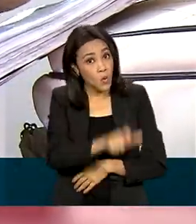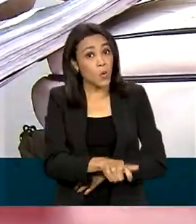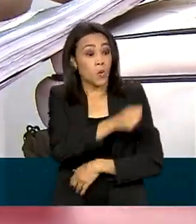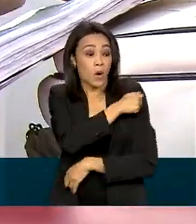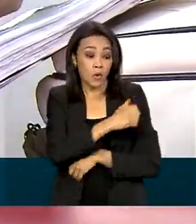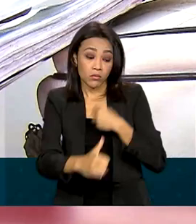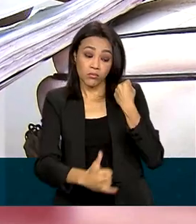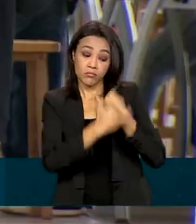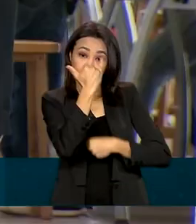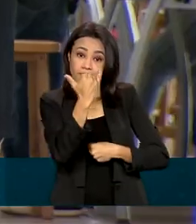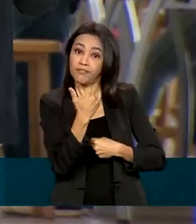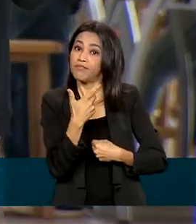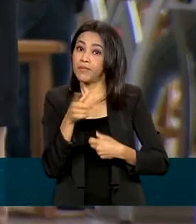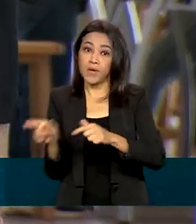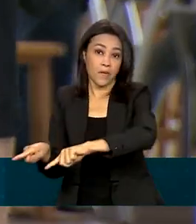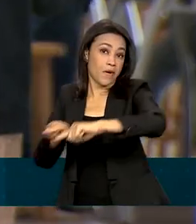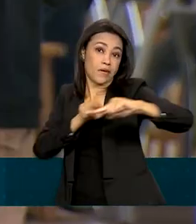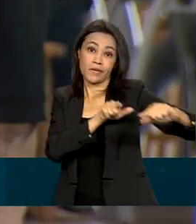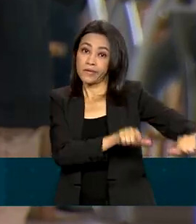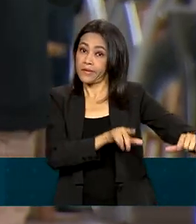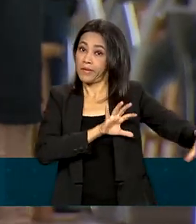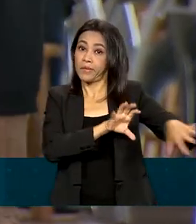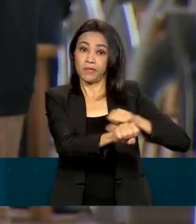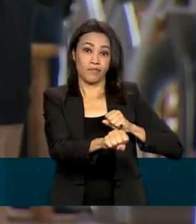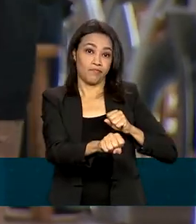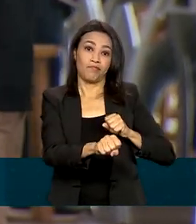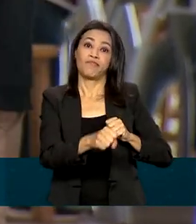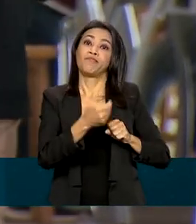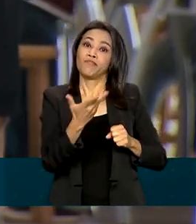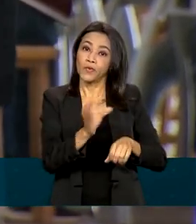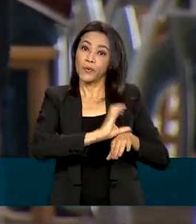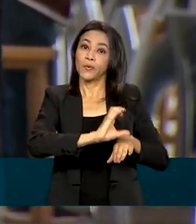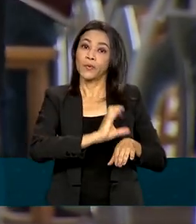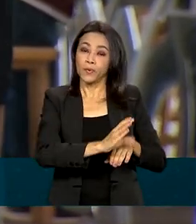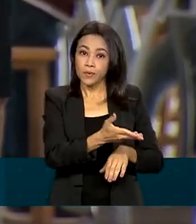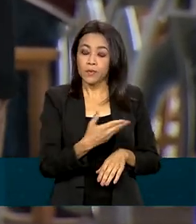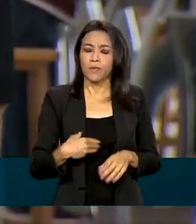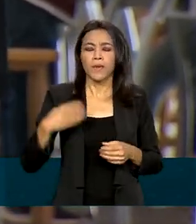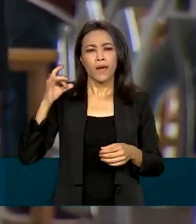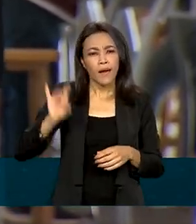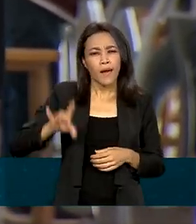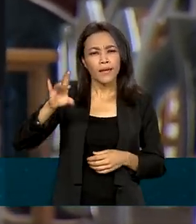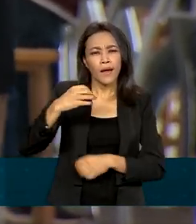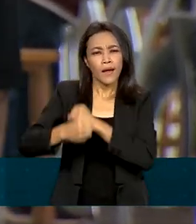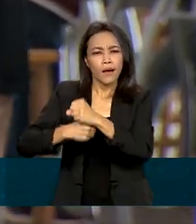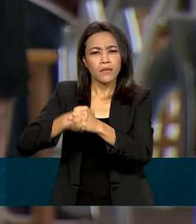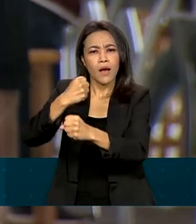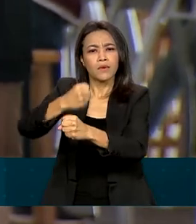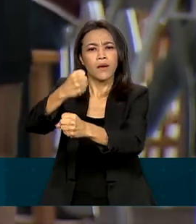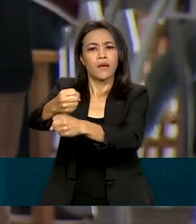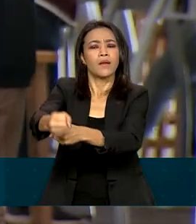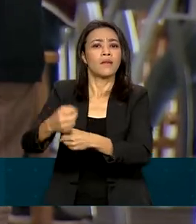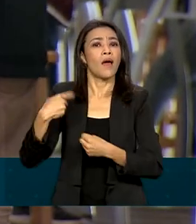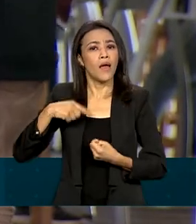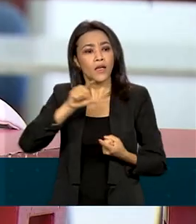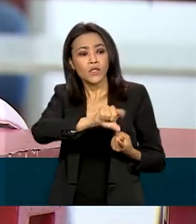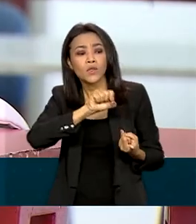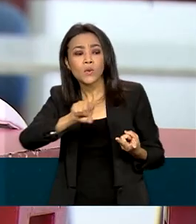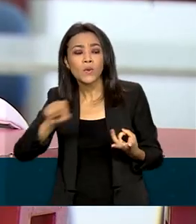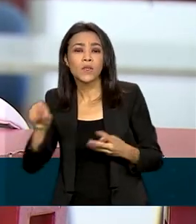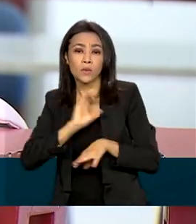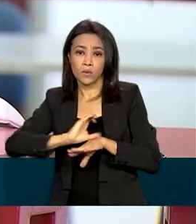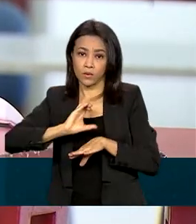fica sem receber o diploma de conclusão do curso. A cada ano, são escolhidas áreas para serem avaliadas.